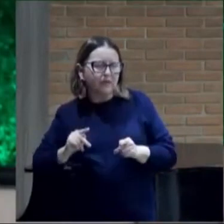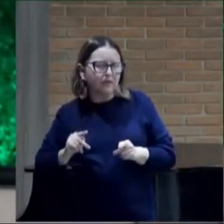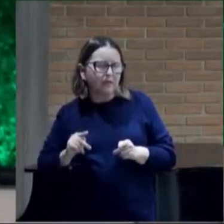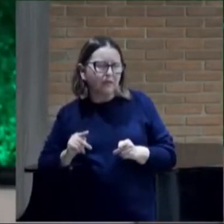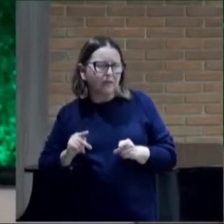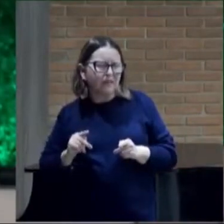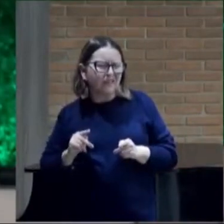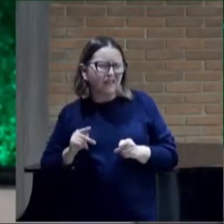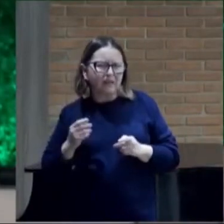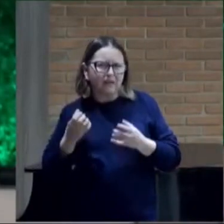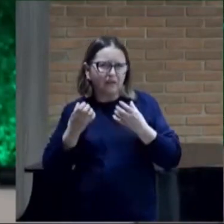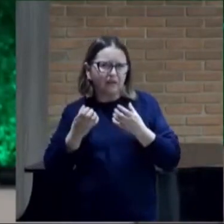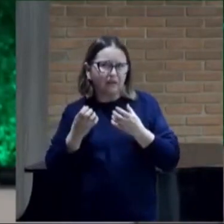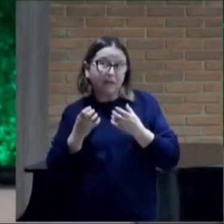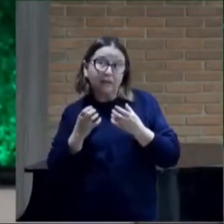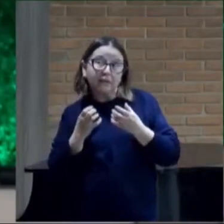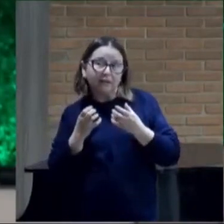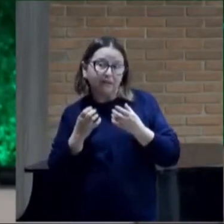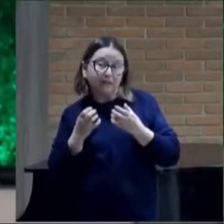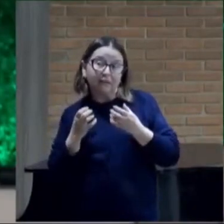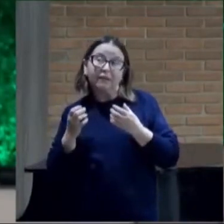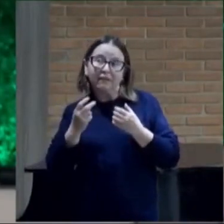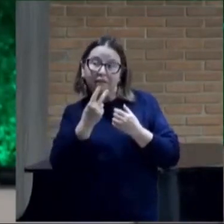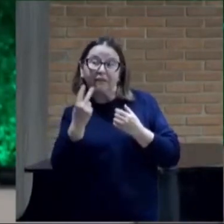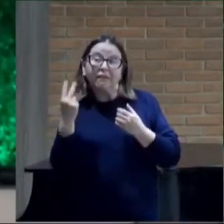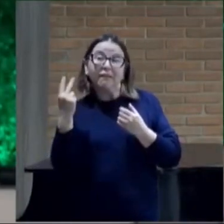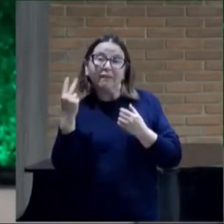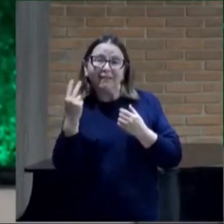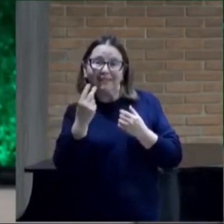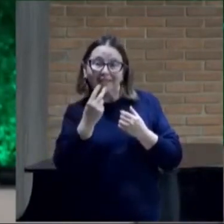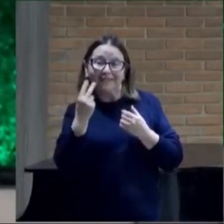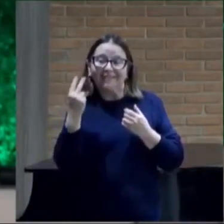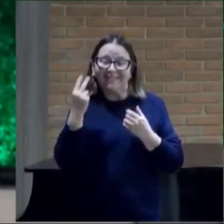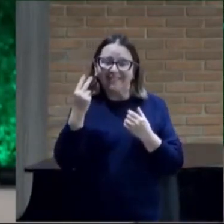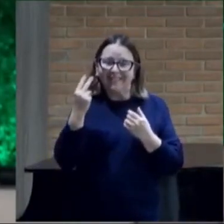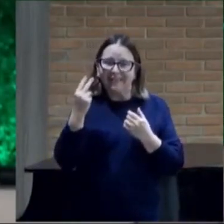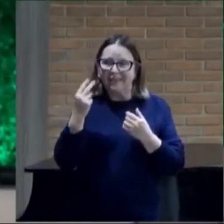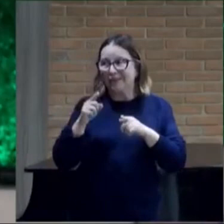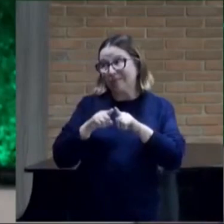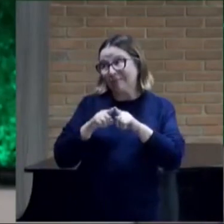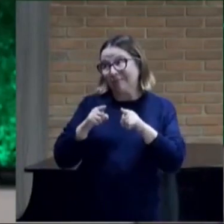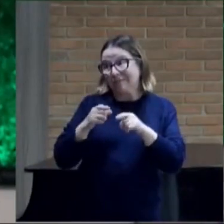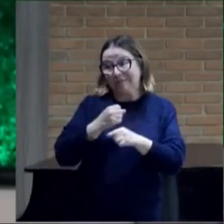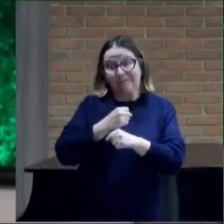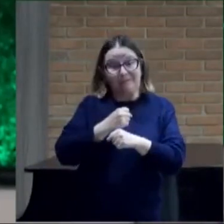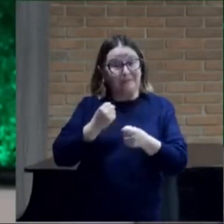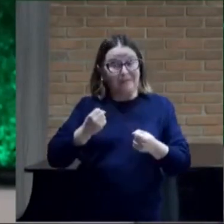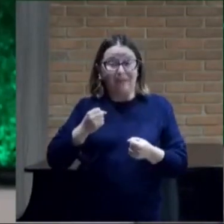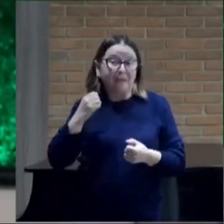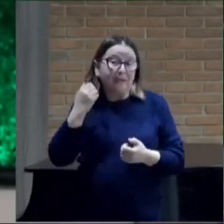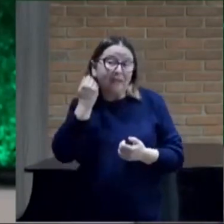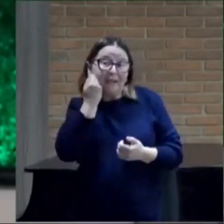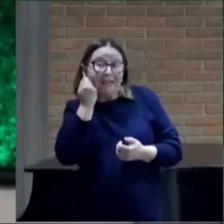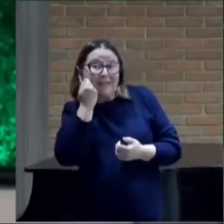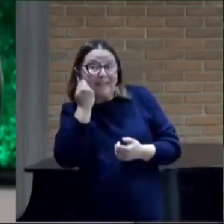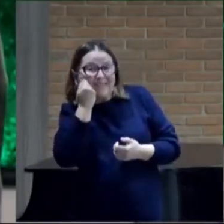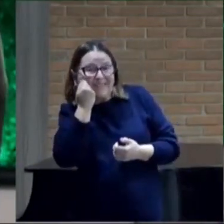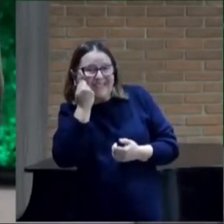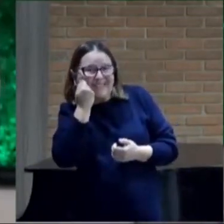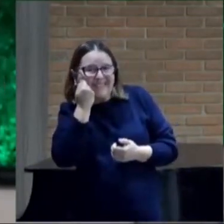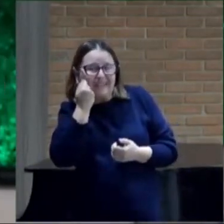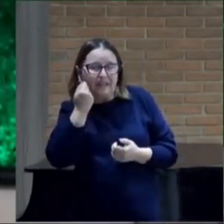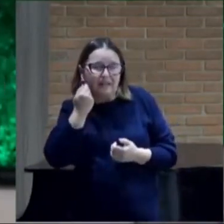Eu queria Olhar para quem era Mas não dava Porque estava grudadinho aqui no rosto